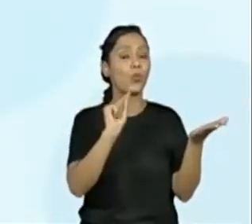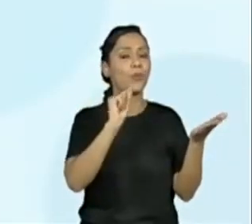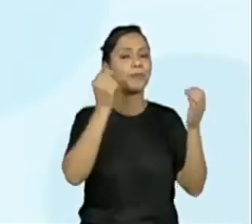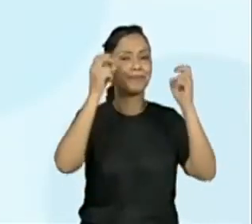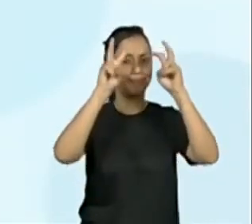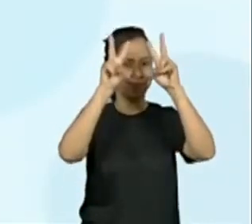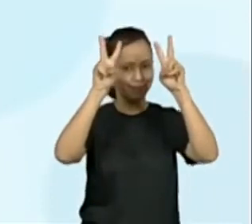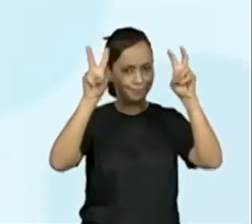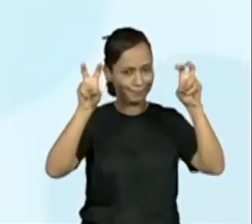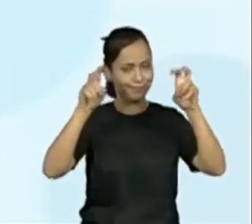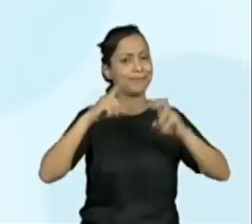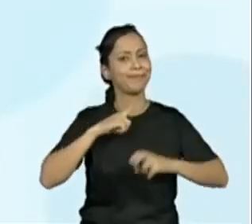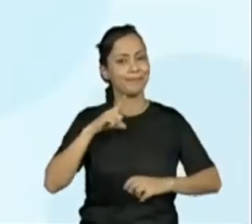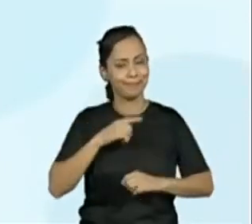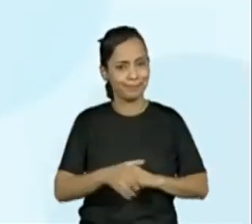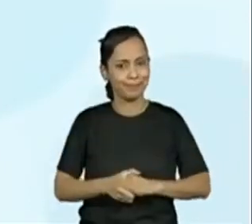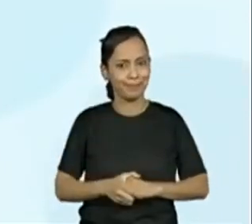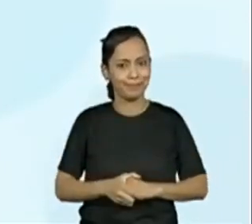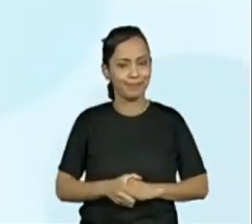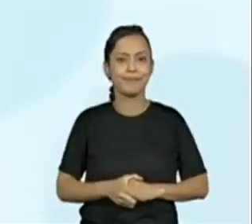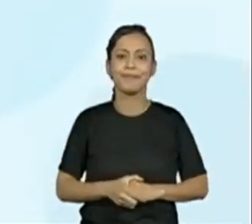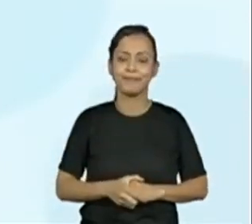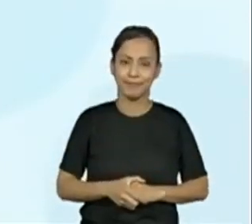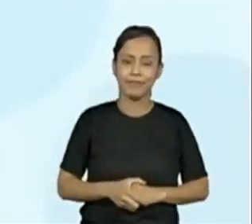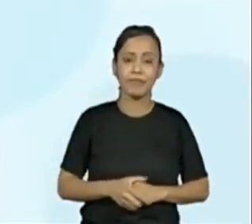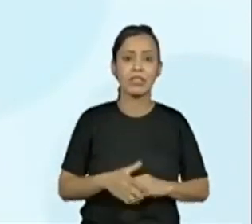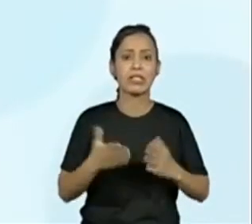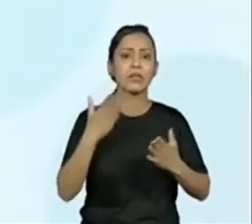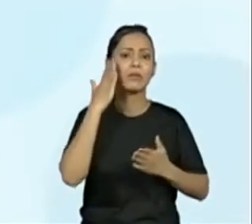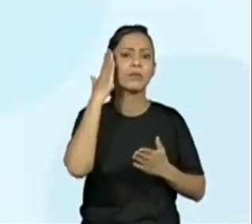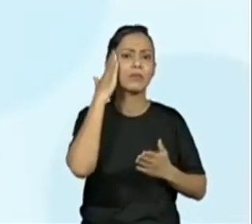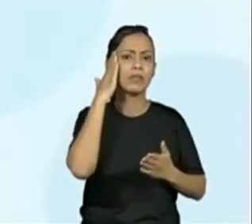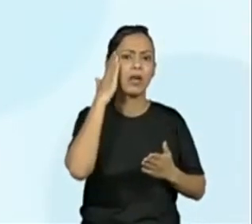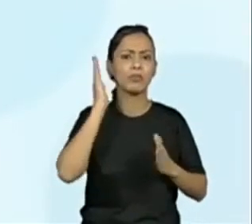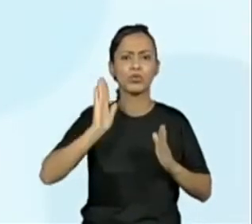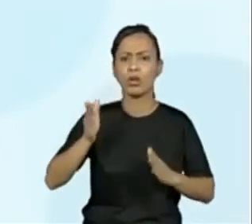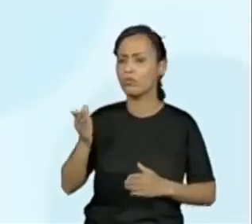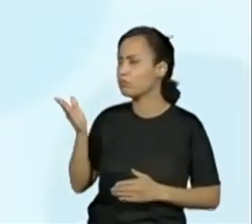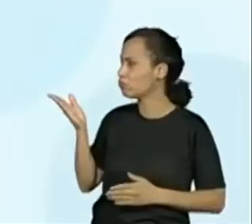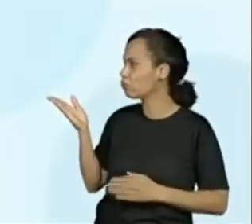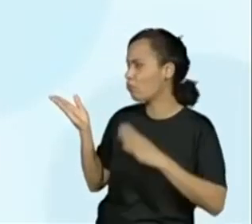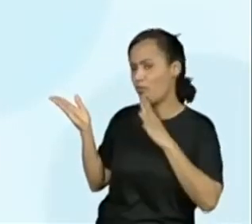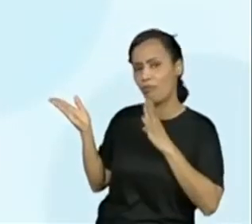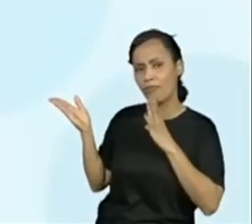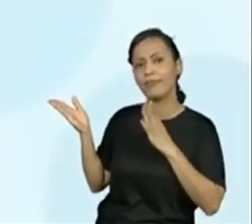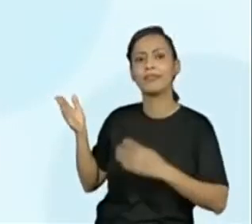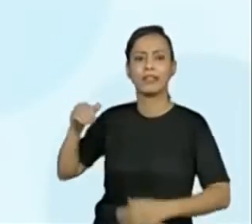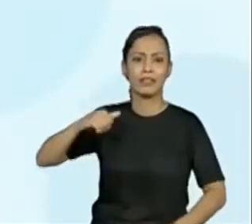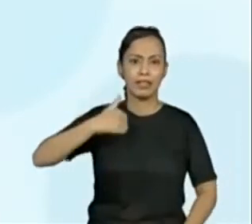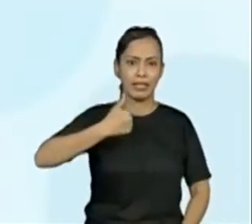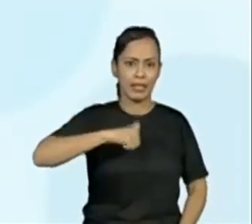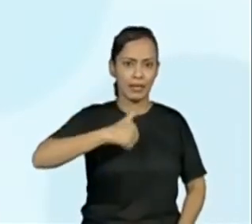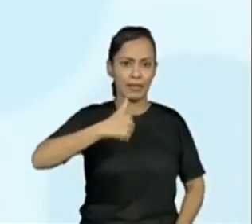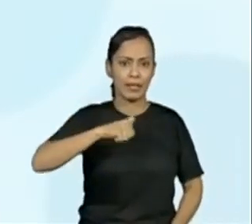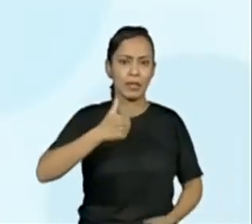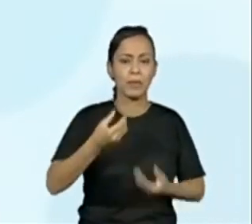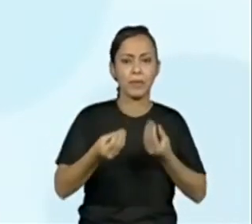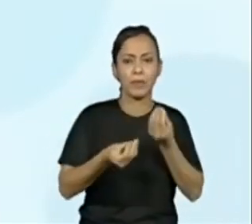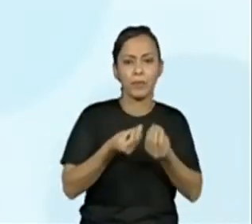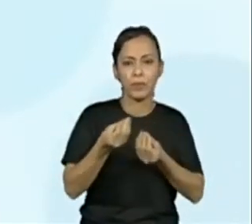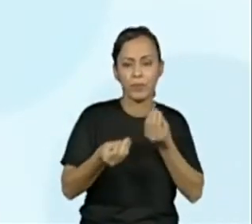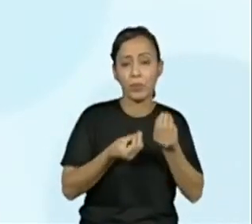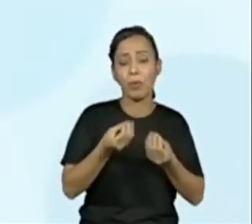então já falamos bastante, que ela também compõe. Fica aí o formulário de avaliação dessa aula sempre, sempre